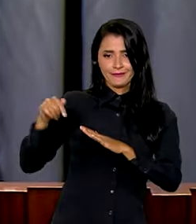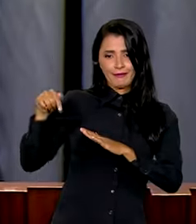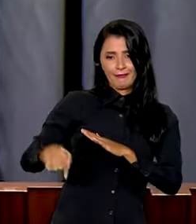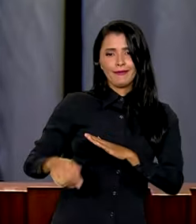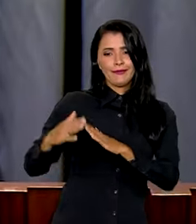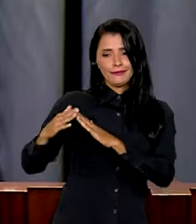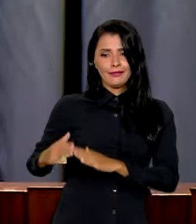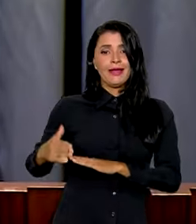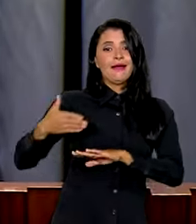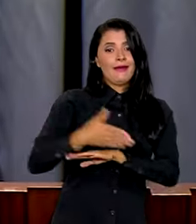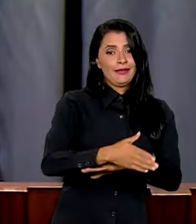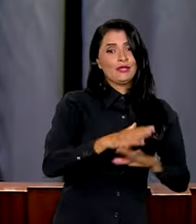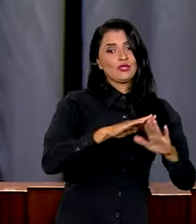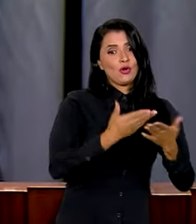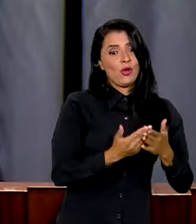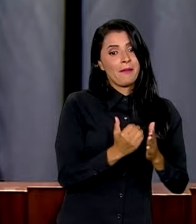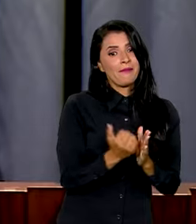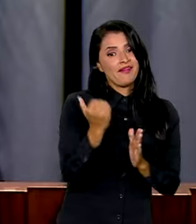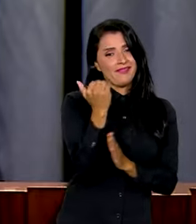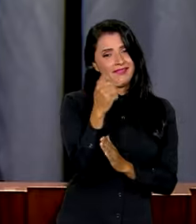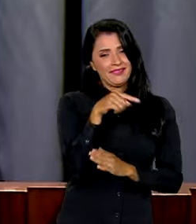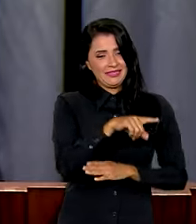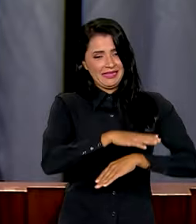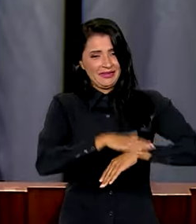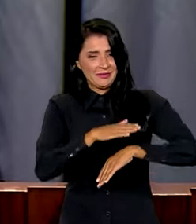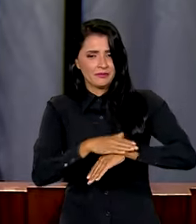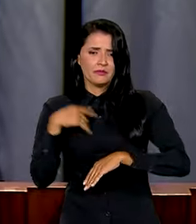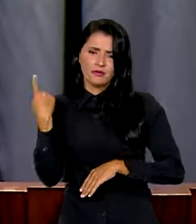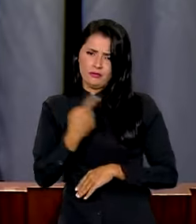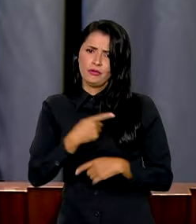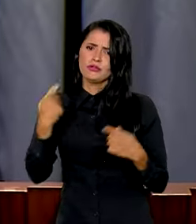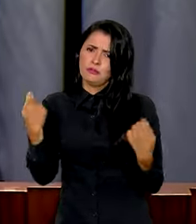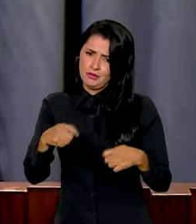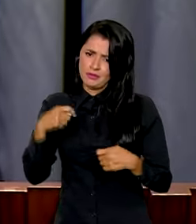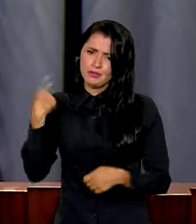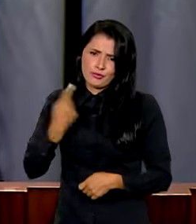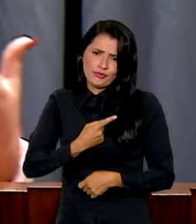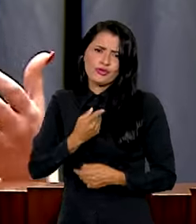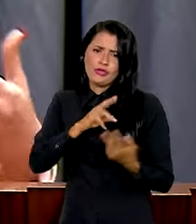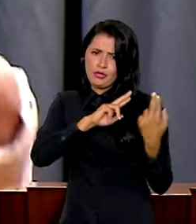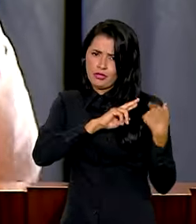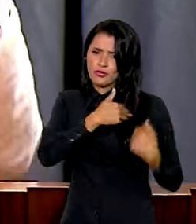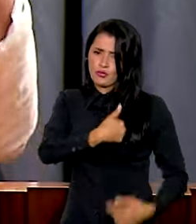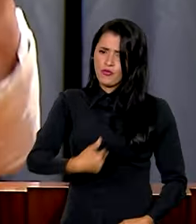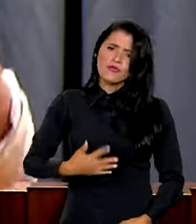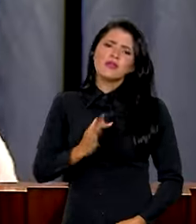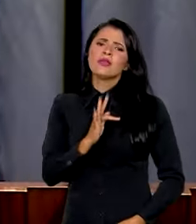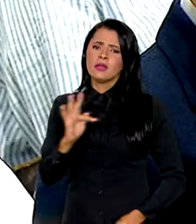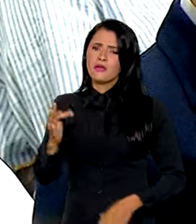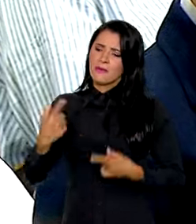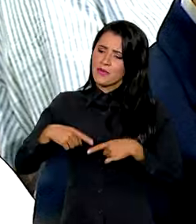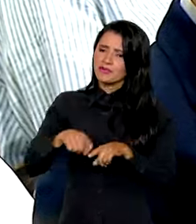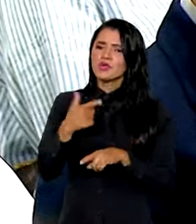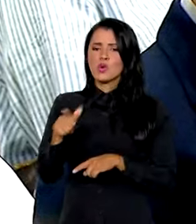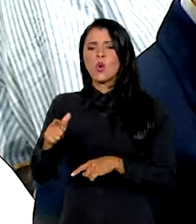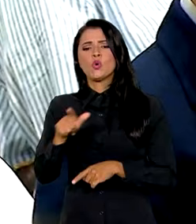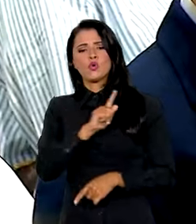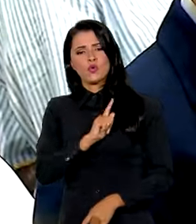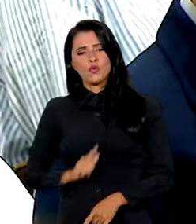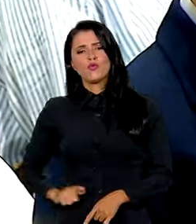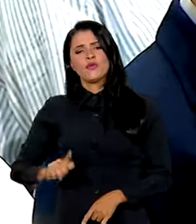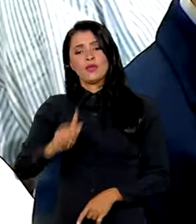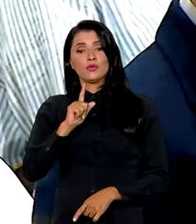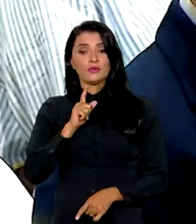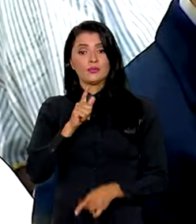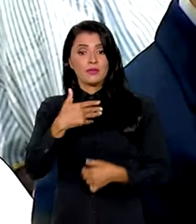é na escola. Então, gente precisa, enquanto Estado, enquanto governo federal, em parceria com os governos estaduais e